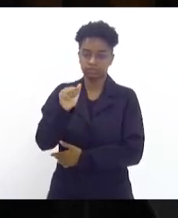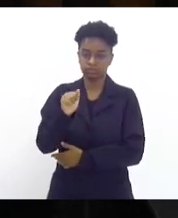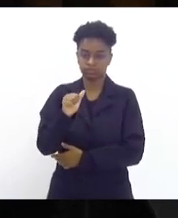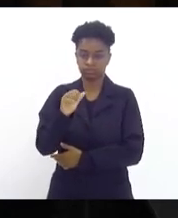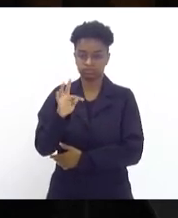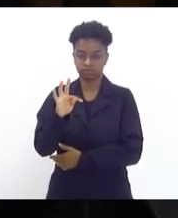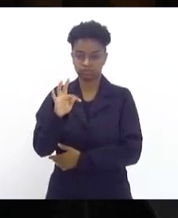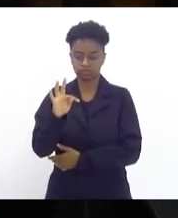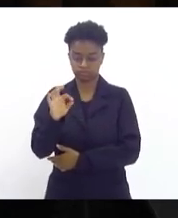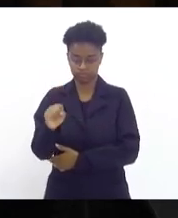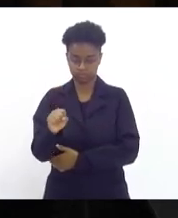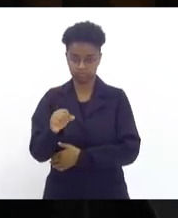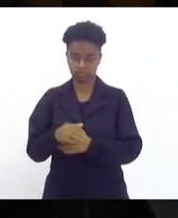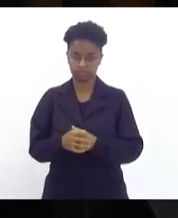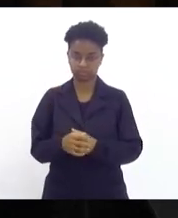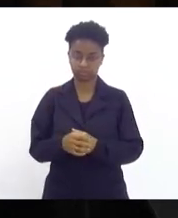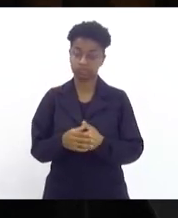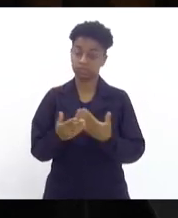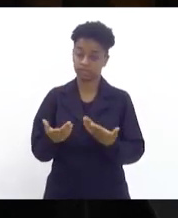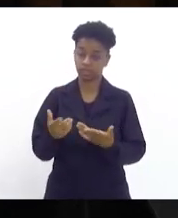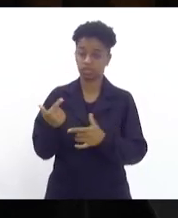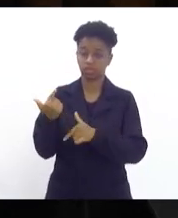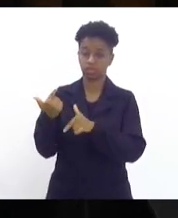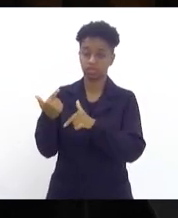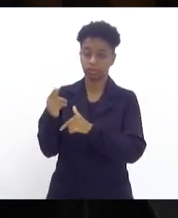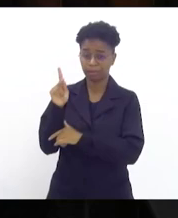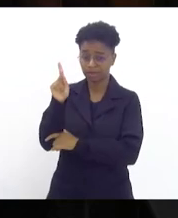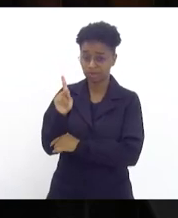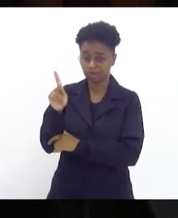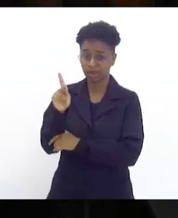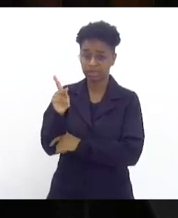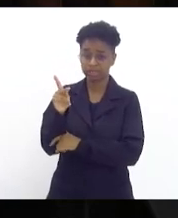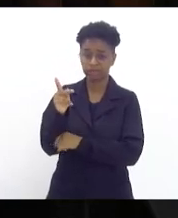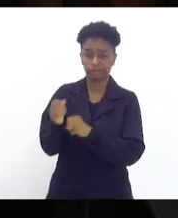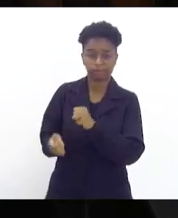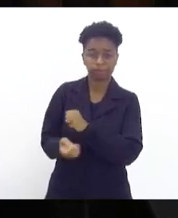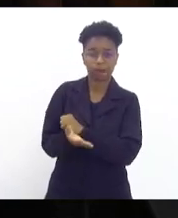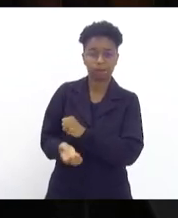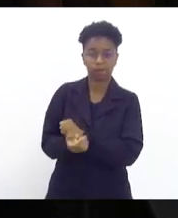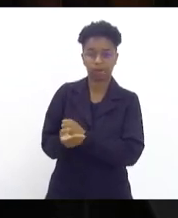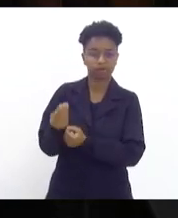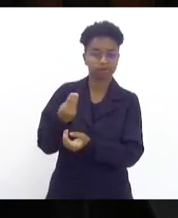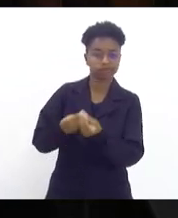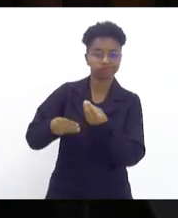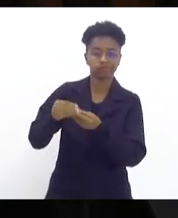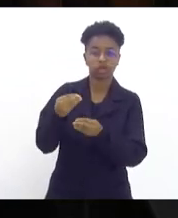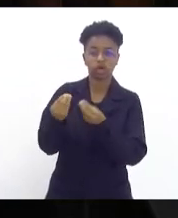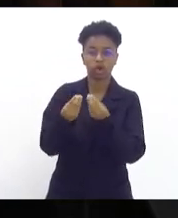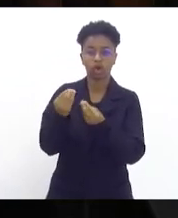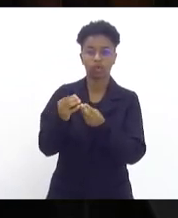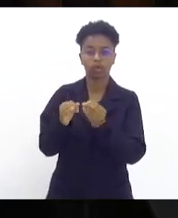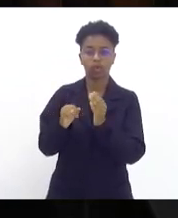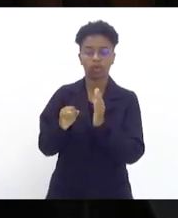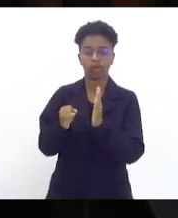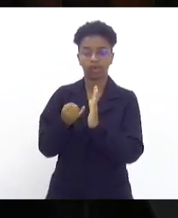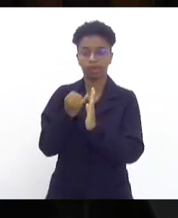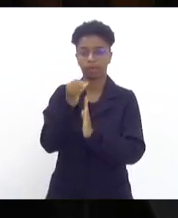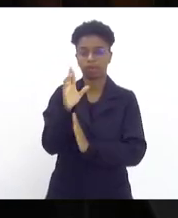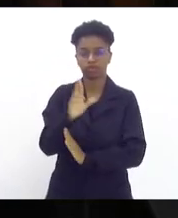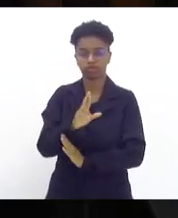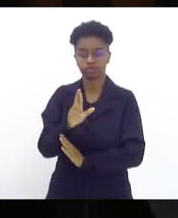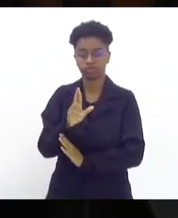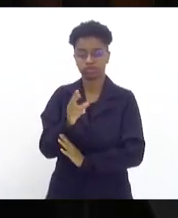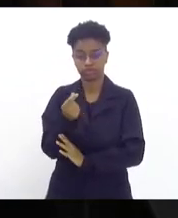Petrobras burlava o fisco em relação ao imposto de renda e